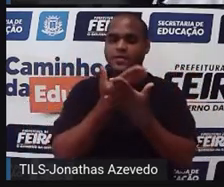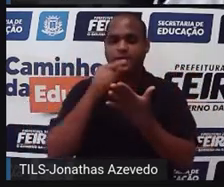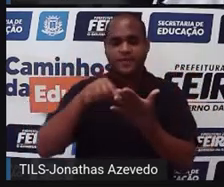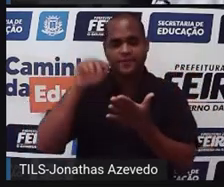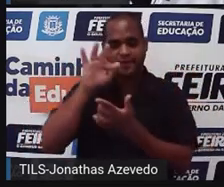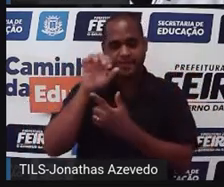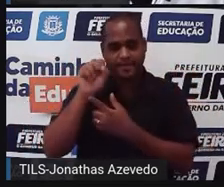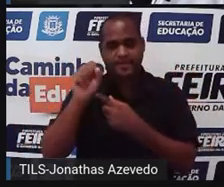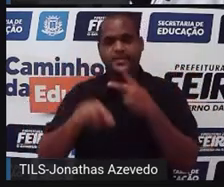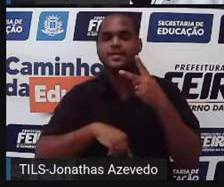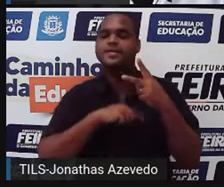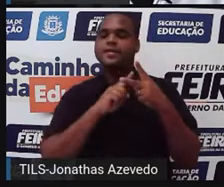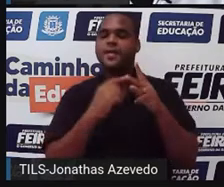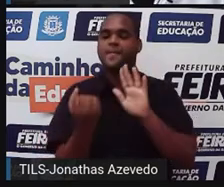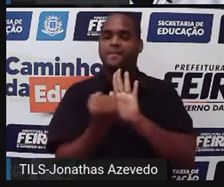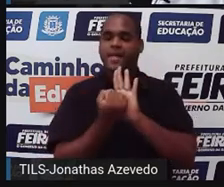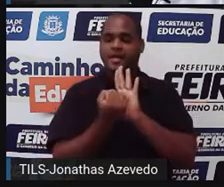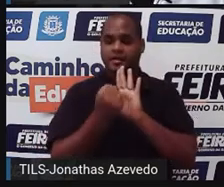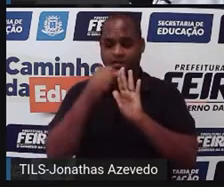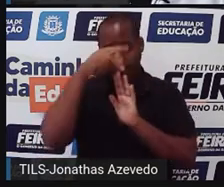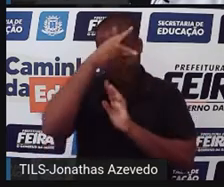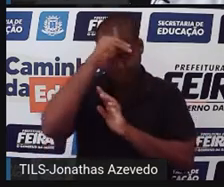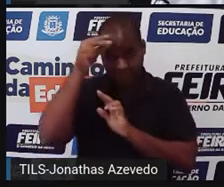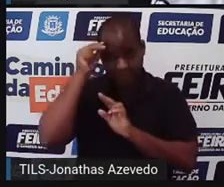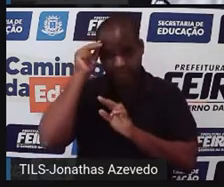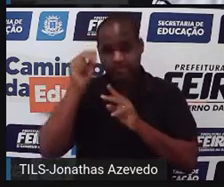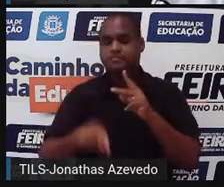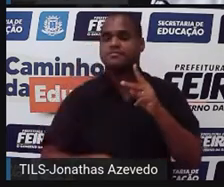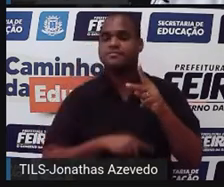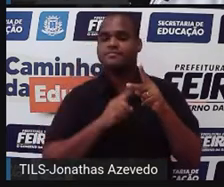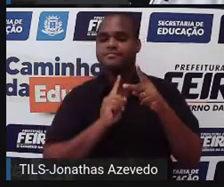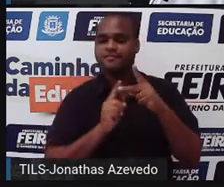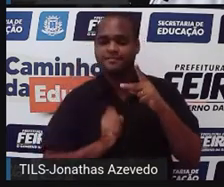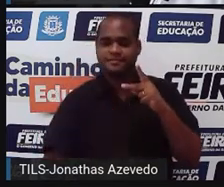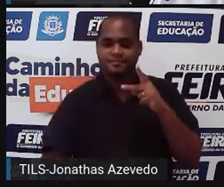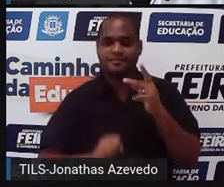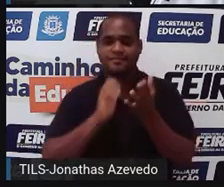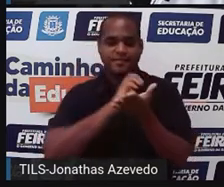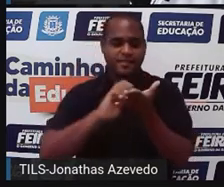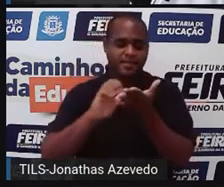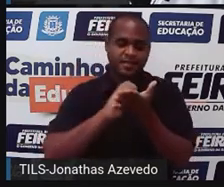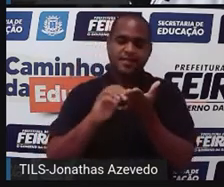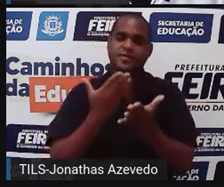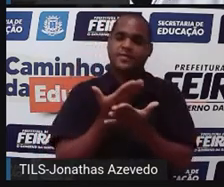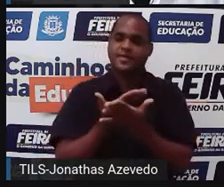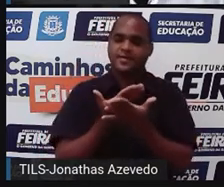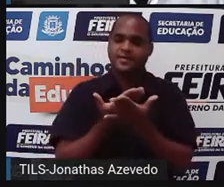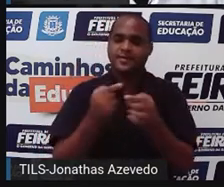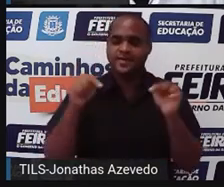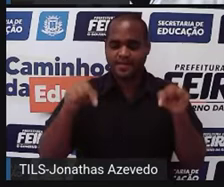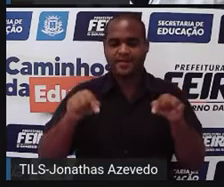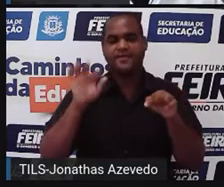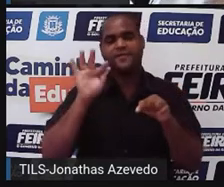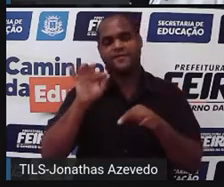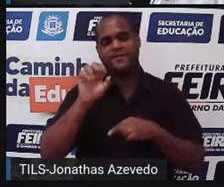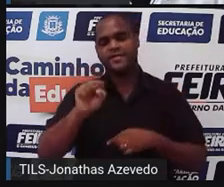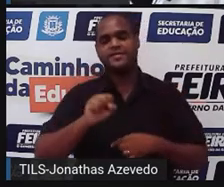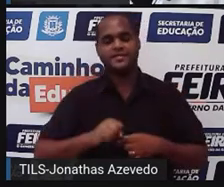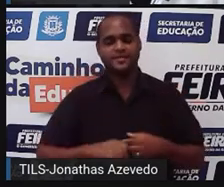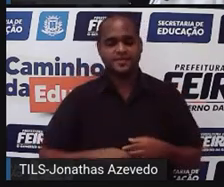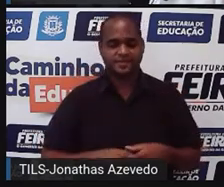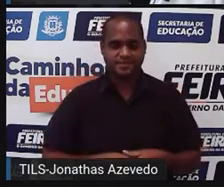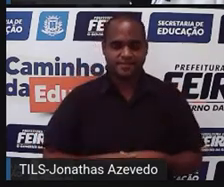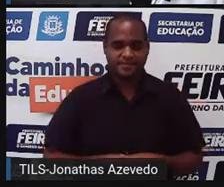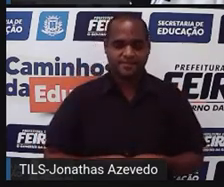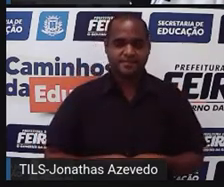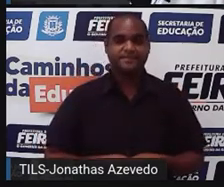Santana, que tem as logomarcas da Prefeitura Municipal de Feira de Santana e da própria Secretaria de Educação aqui da nossa